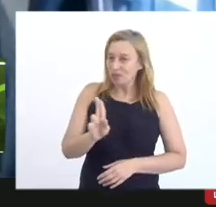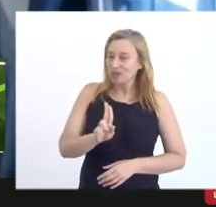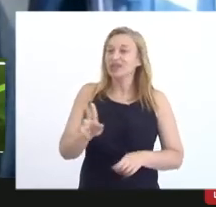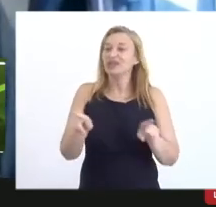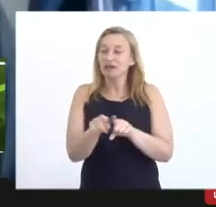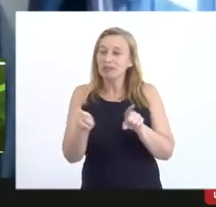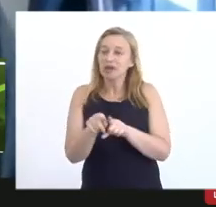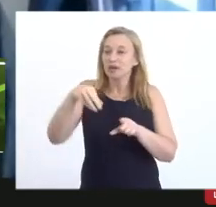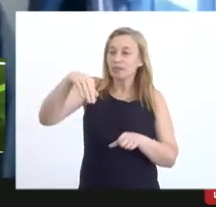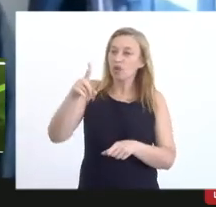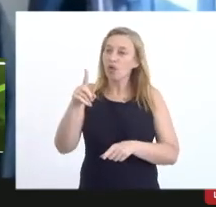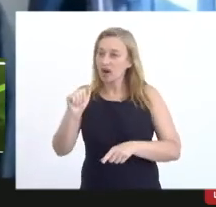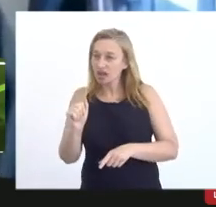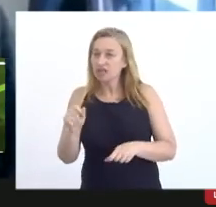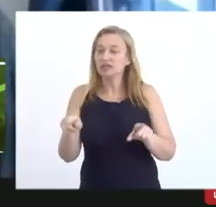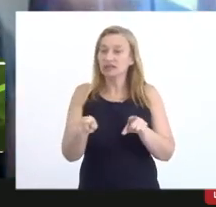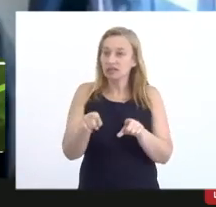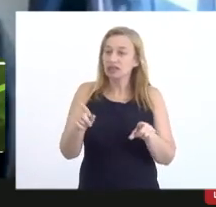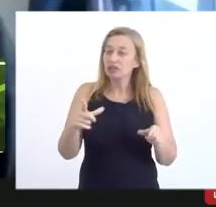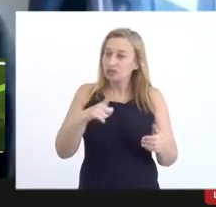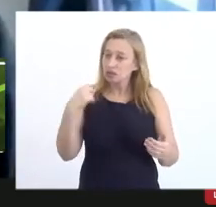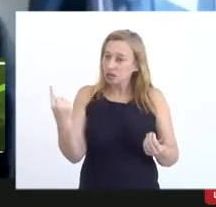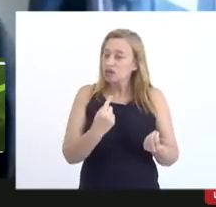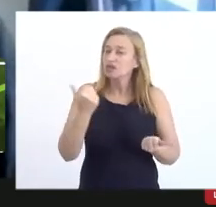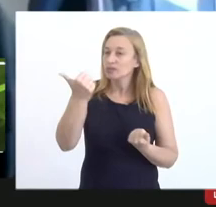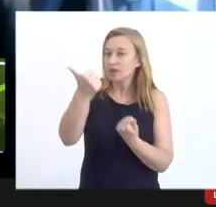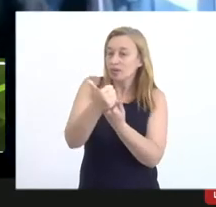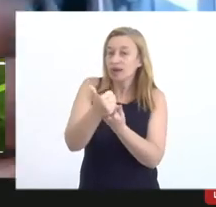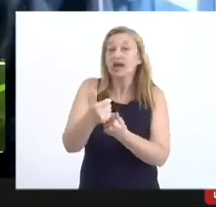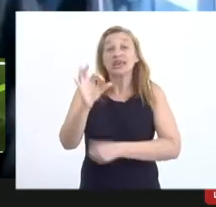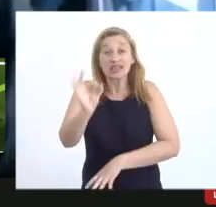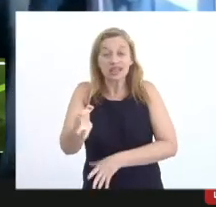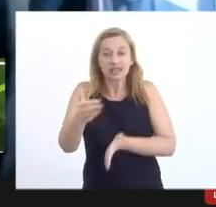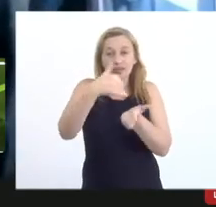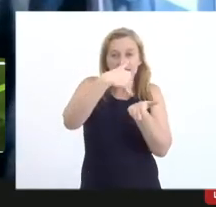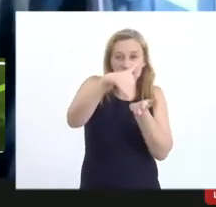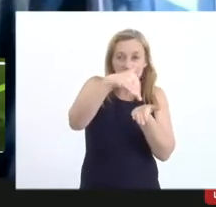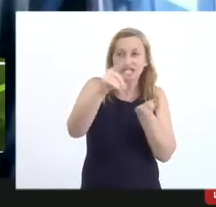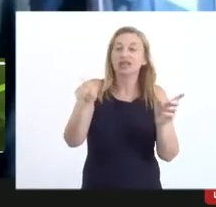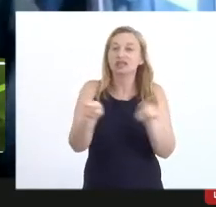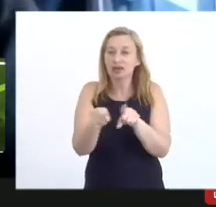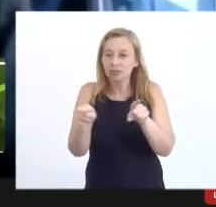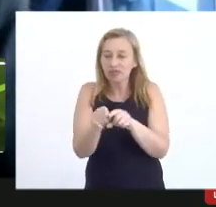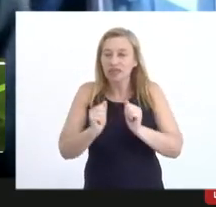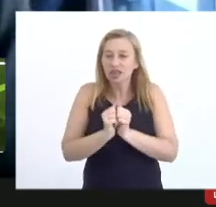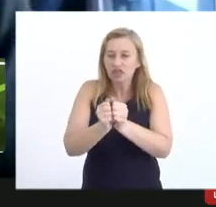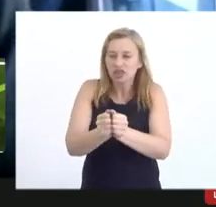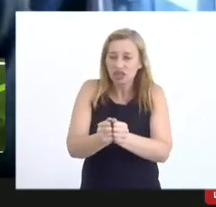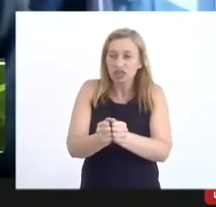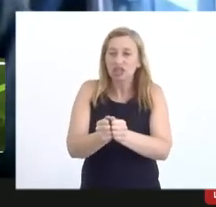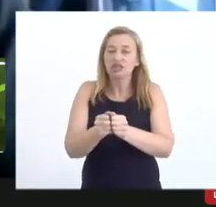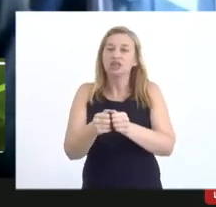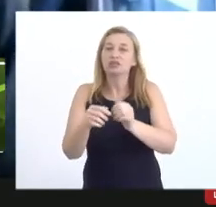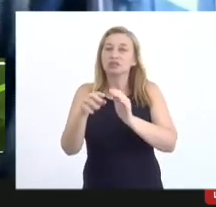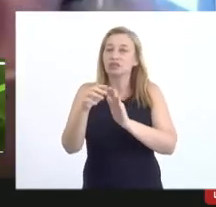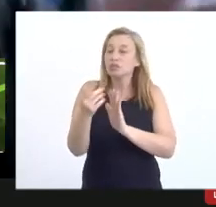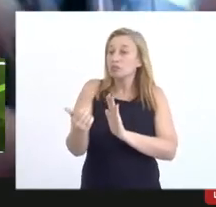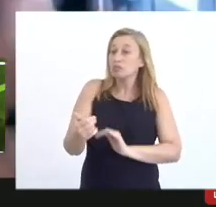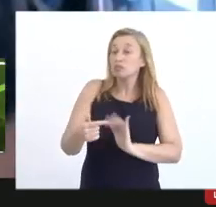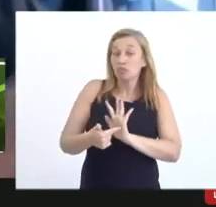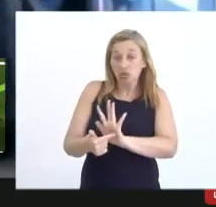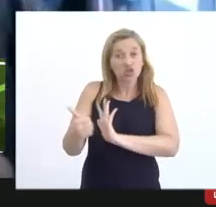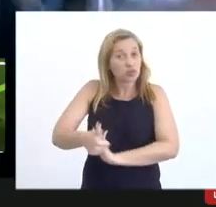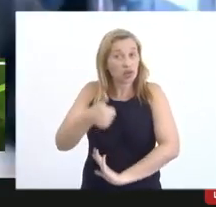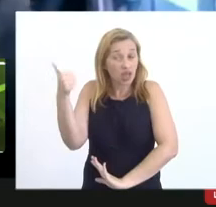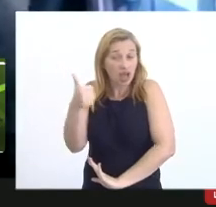secretaria seguramente também vai estar de acordo porque isso garante simplificação simultaneidade não vai